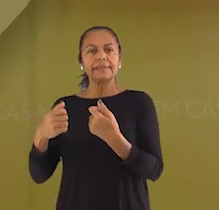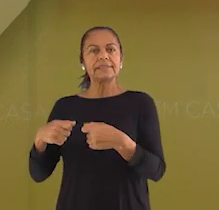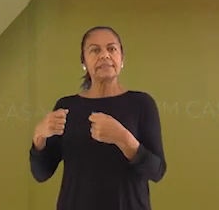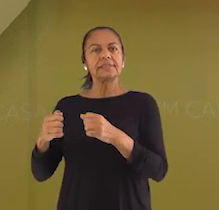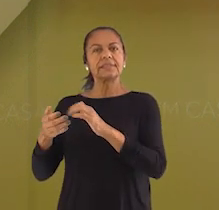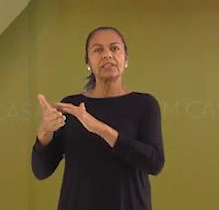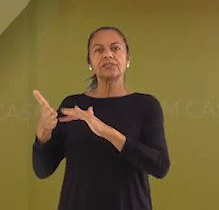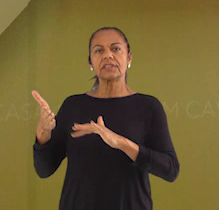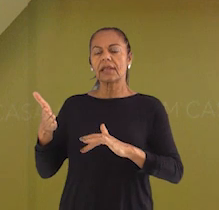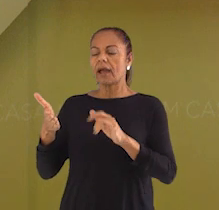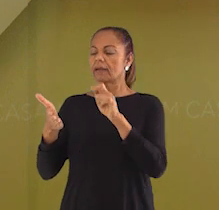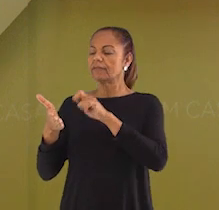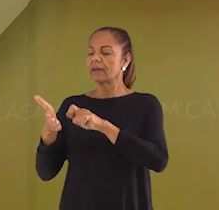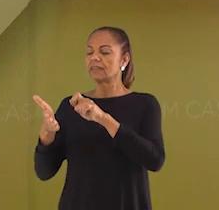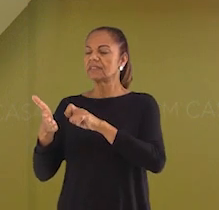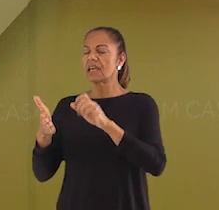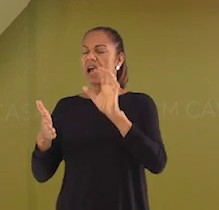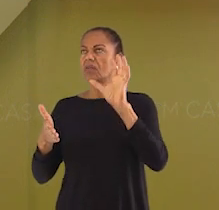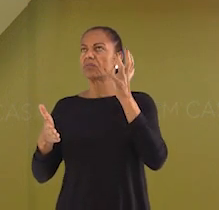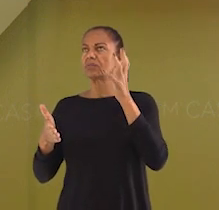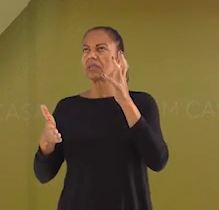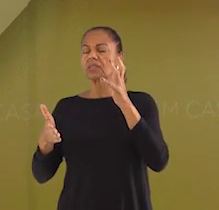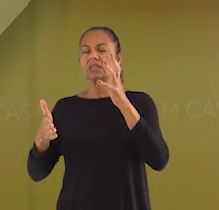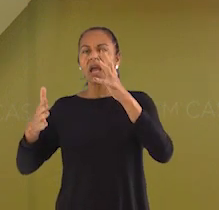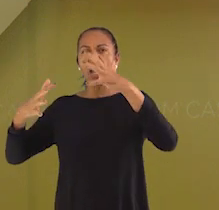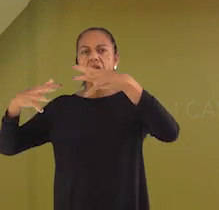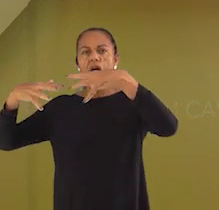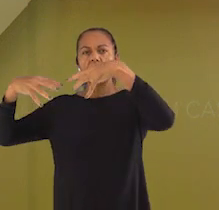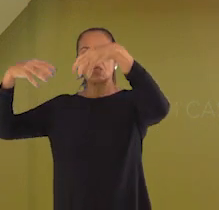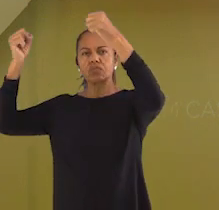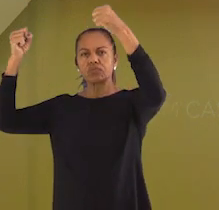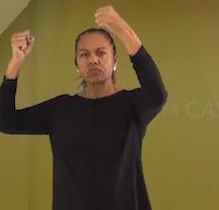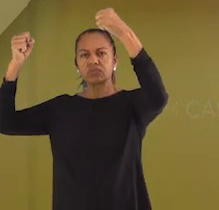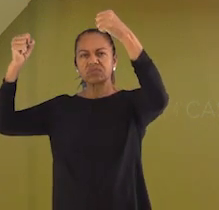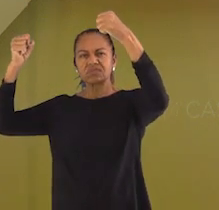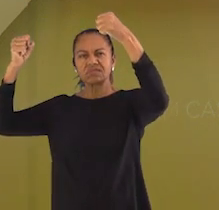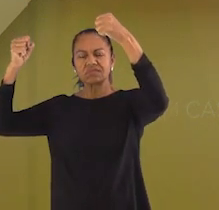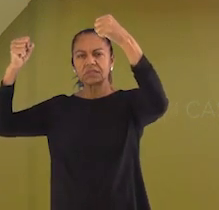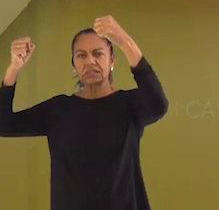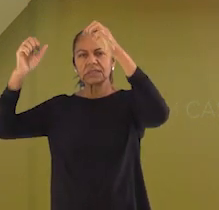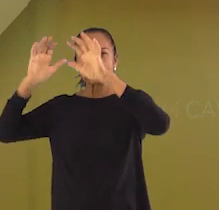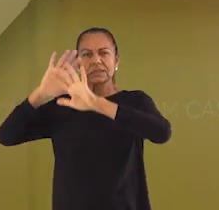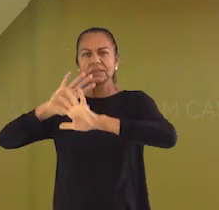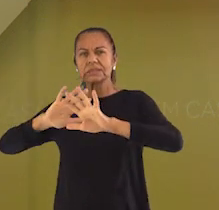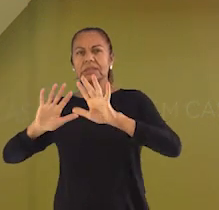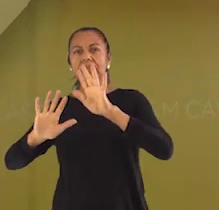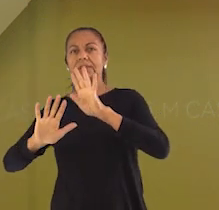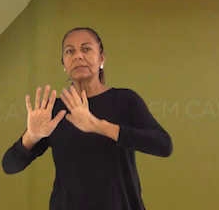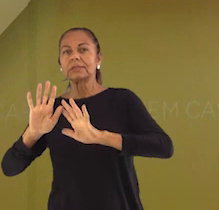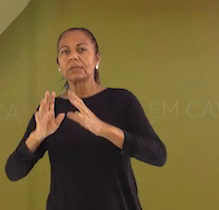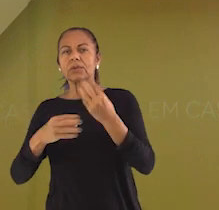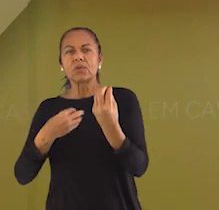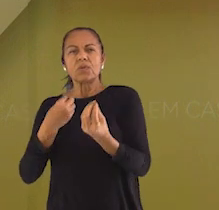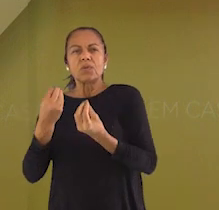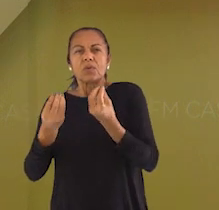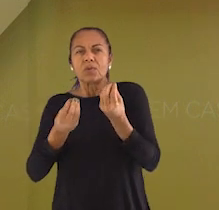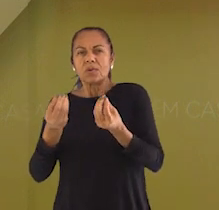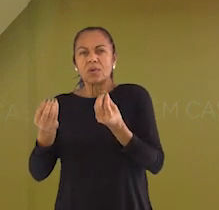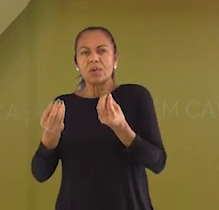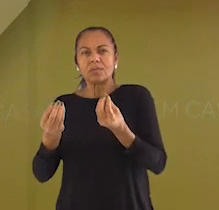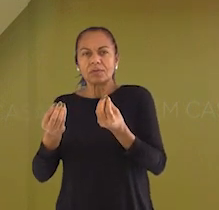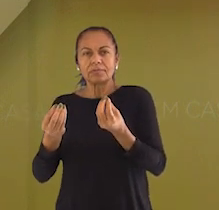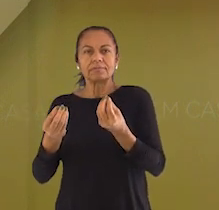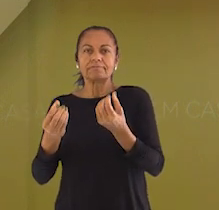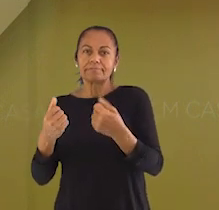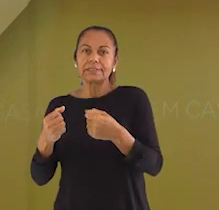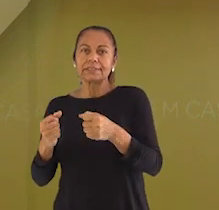fazer? Acredito que não. Só se você usasse uma vela, né? Mas ainda assim ficaria um pouco escuro e